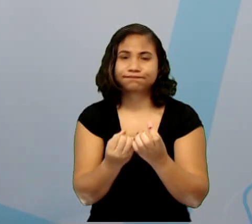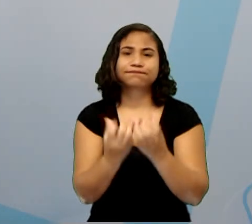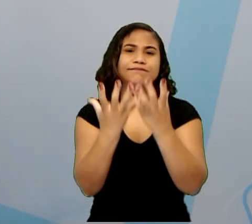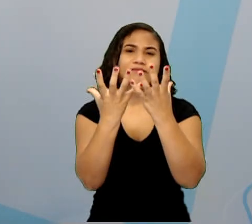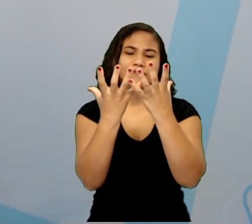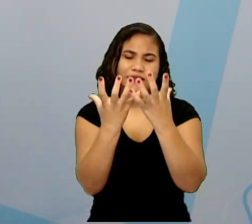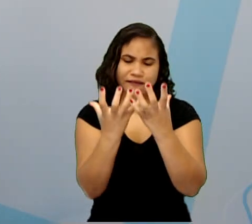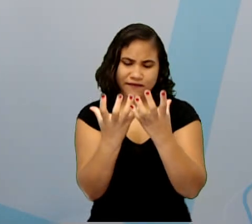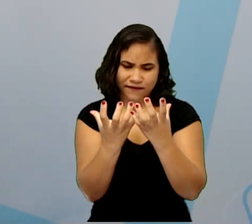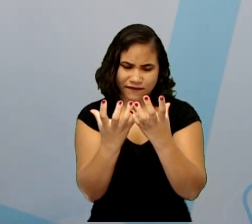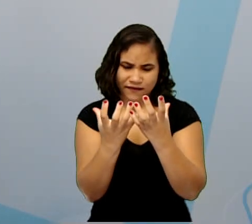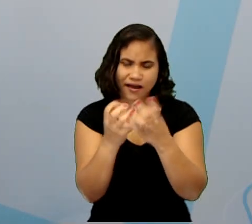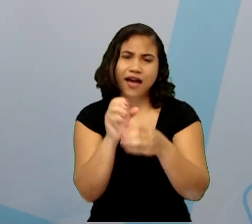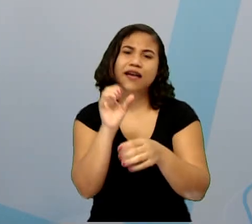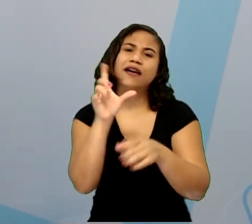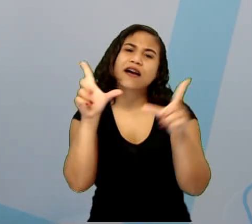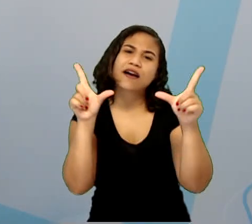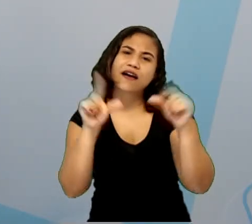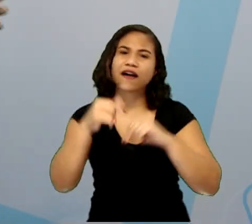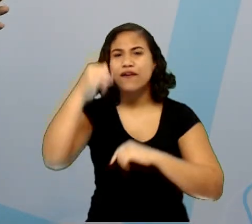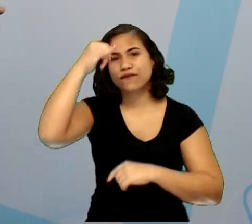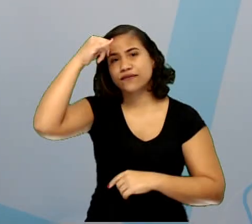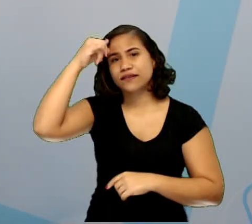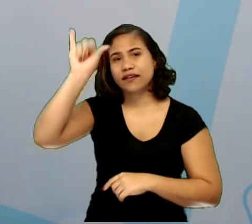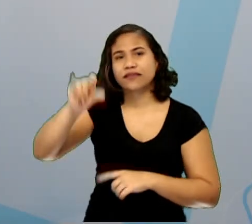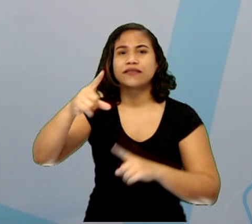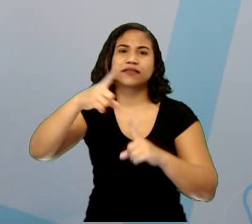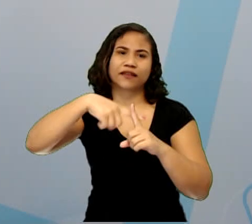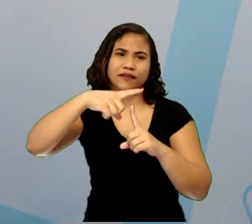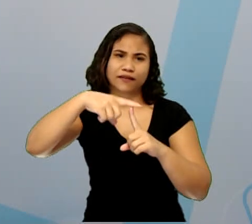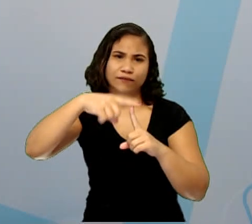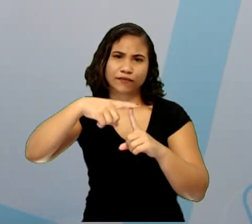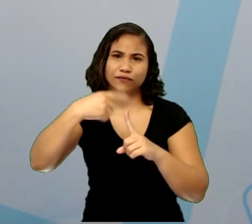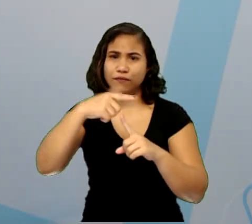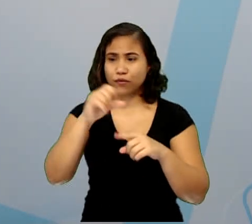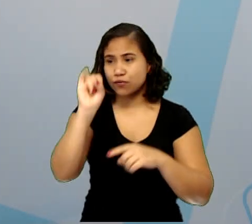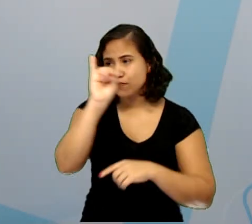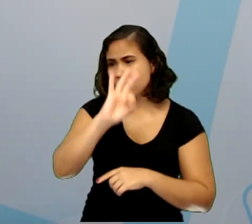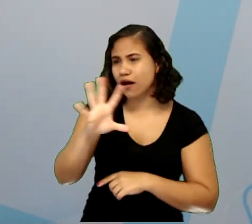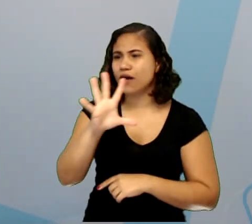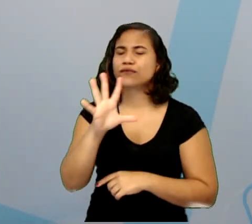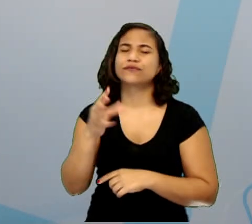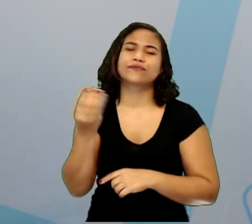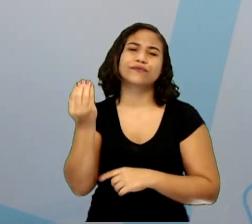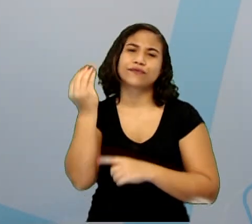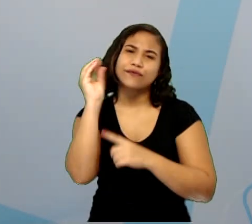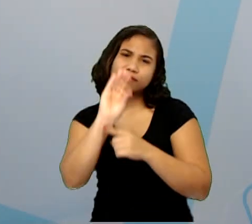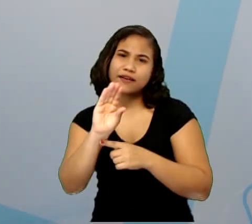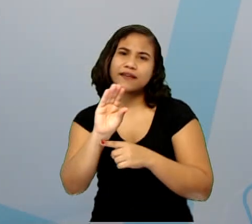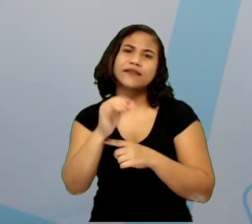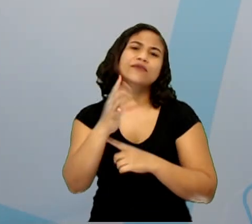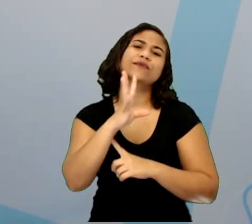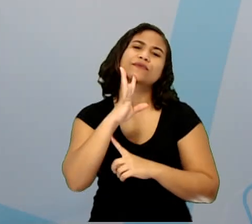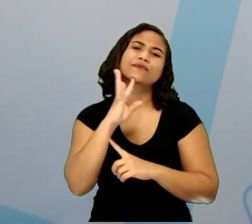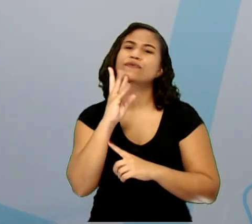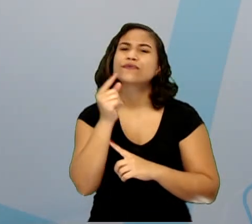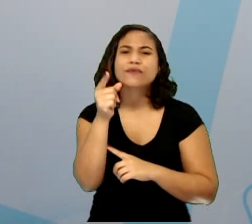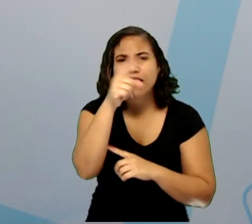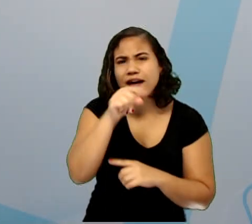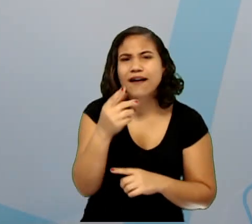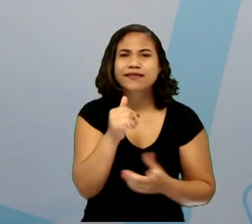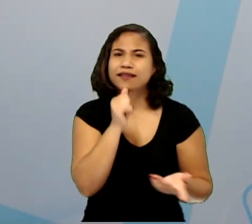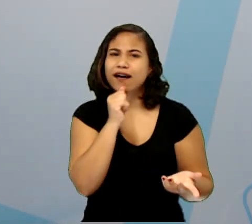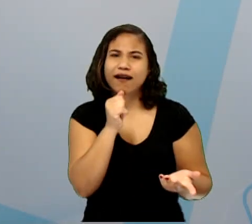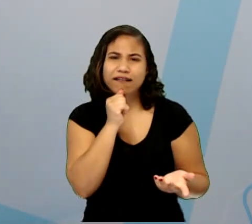é evitado. Existe outro tipo que eu não coloquei aqui na imagem, mas eu queria citar que não é tão conhecido por vocês.